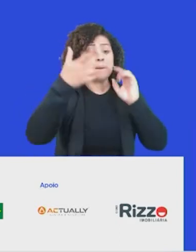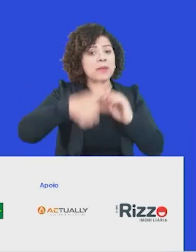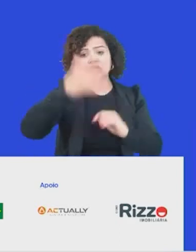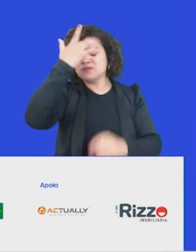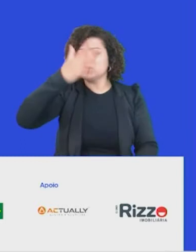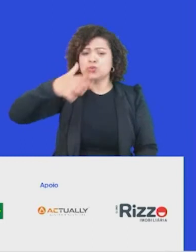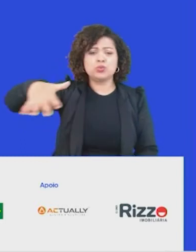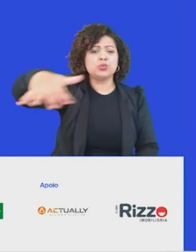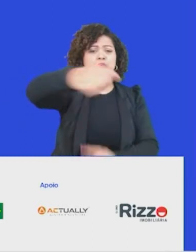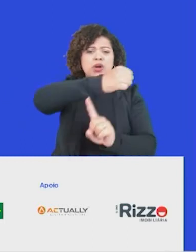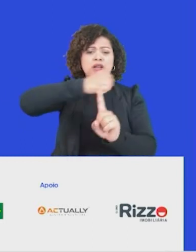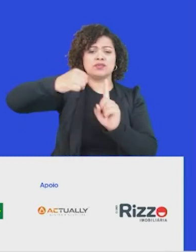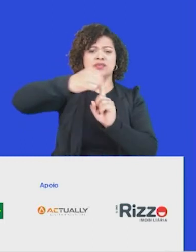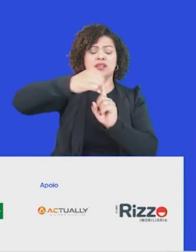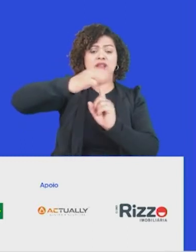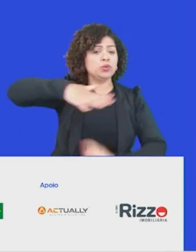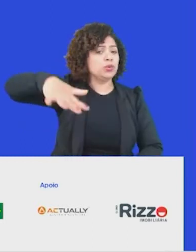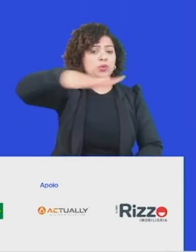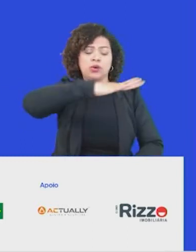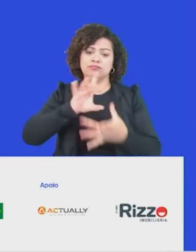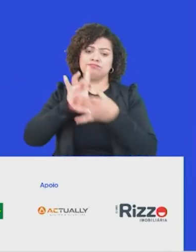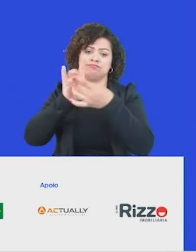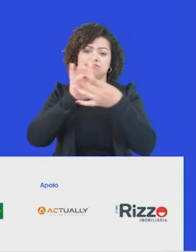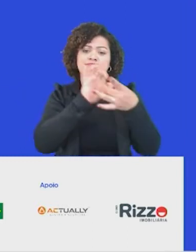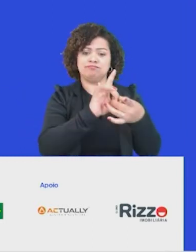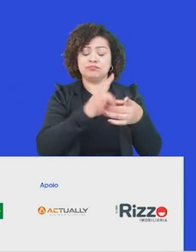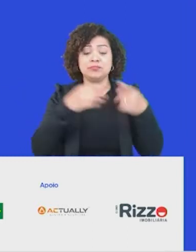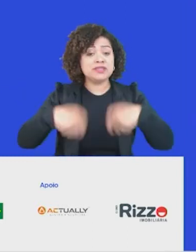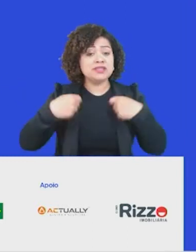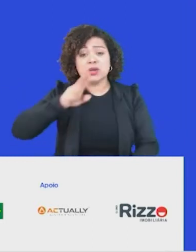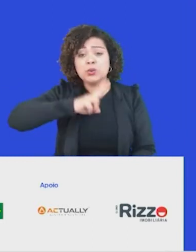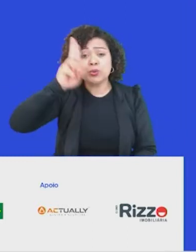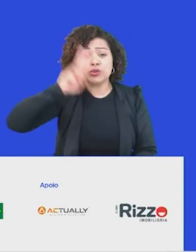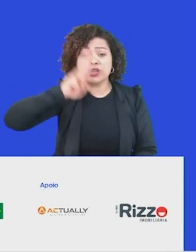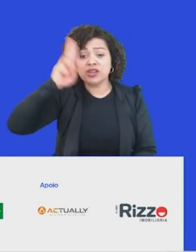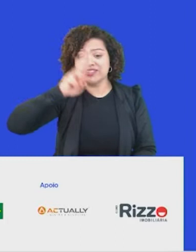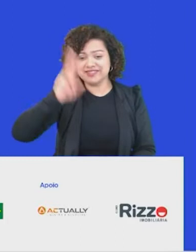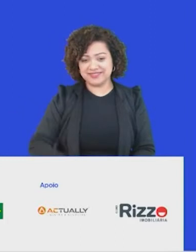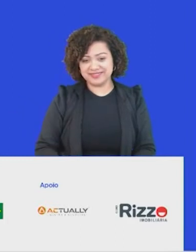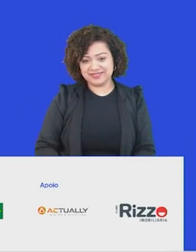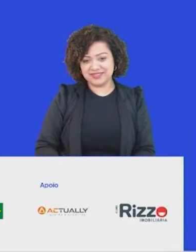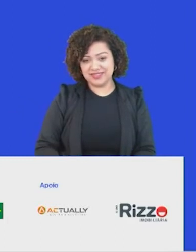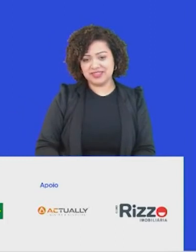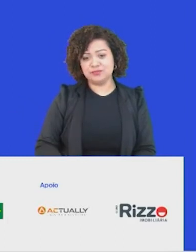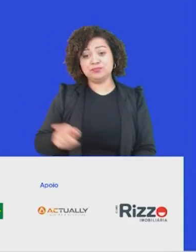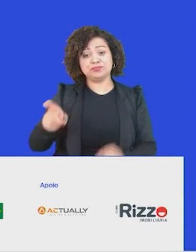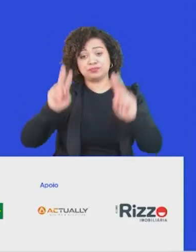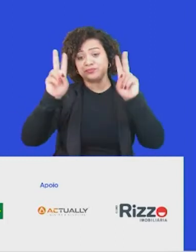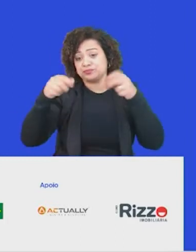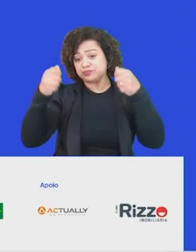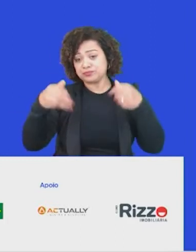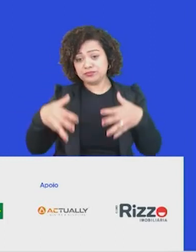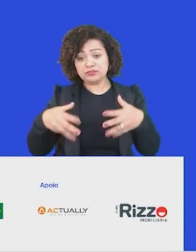Estamos demandando cada vez mais essa conexão. A Amsham traz isso, a Amsham liga, mas